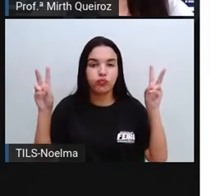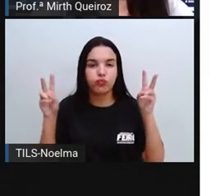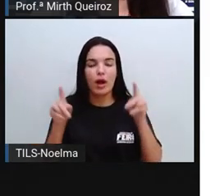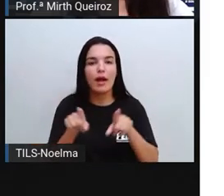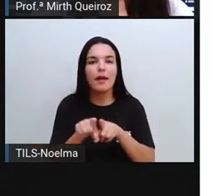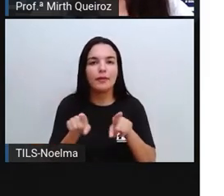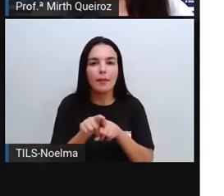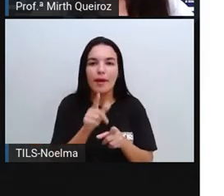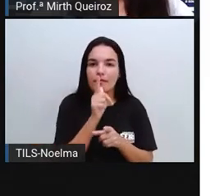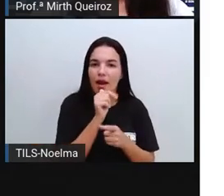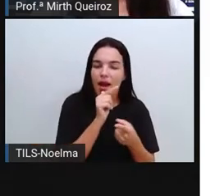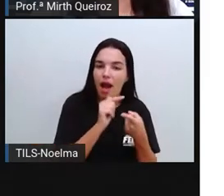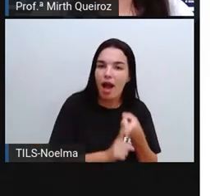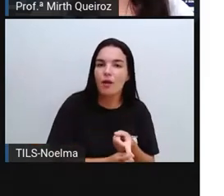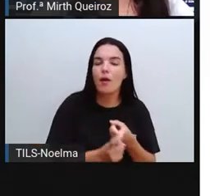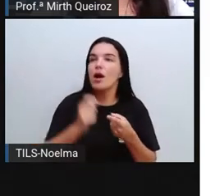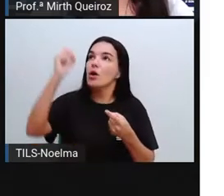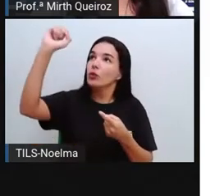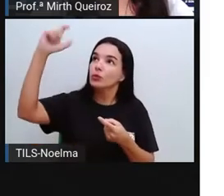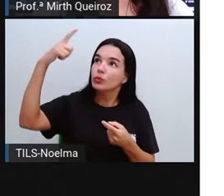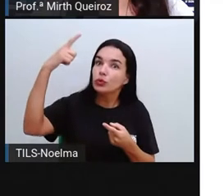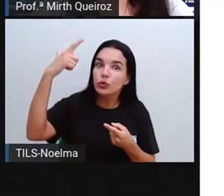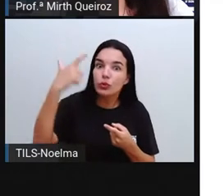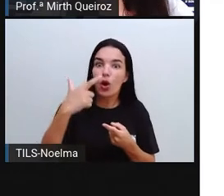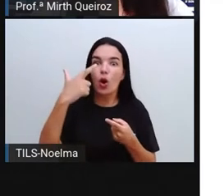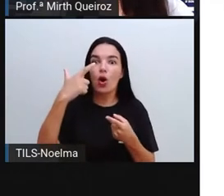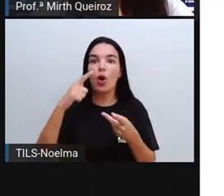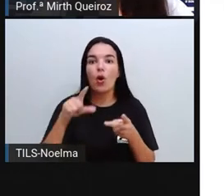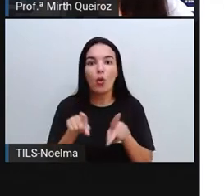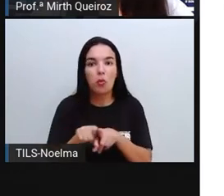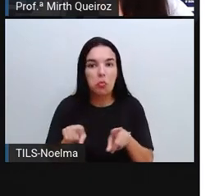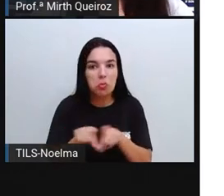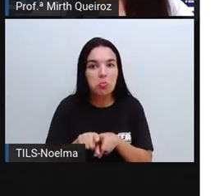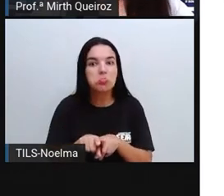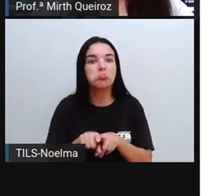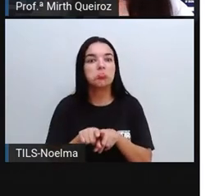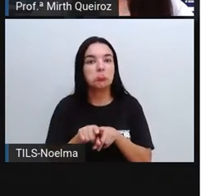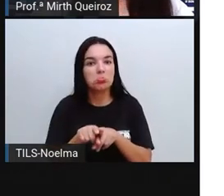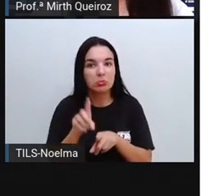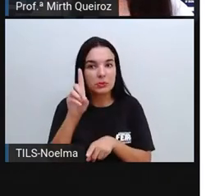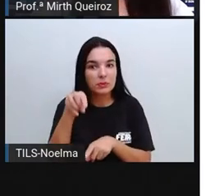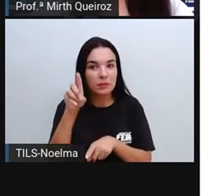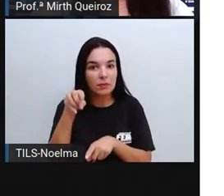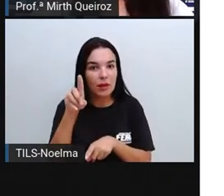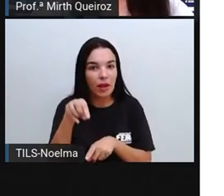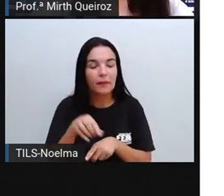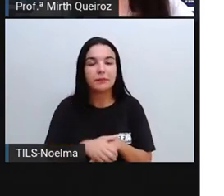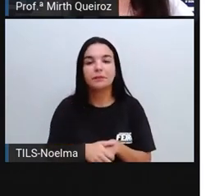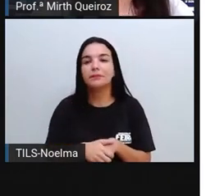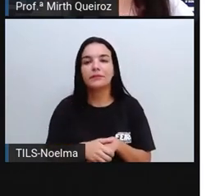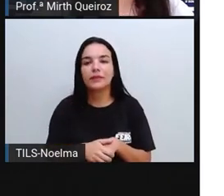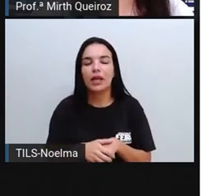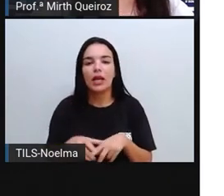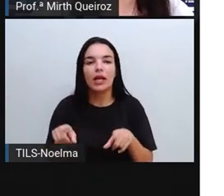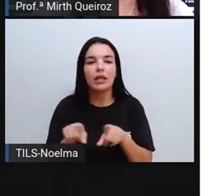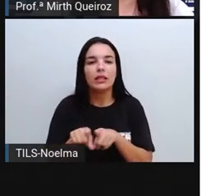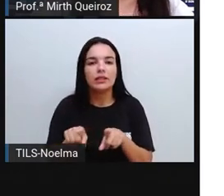que utiliza a água, a força da água. Nós temos a solar, que utiliza a luz do sol, né?